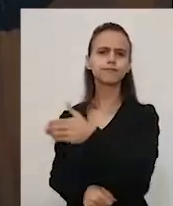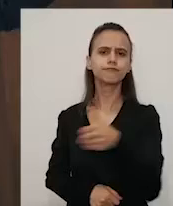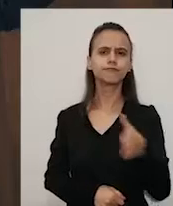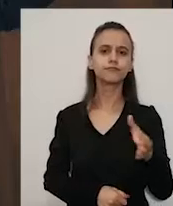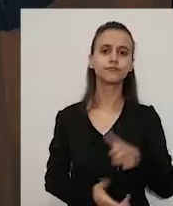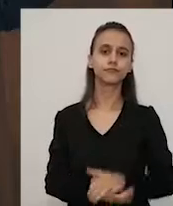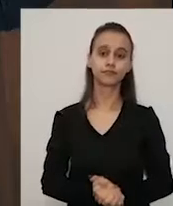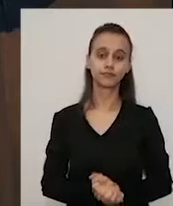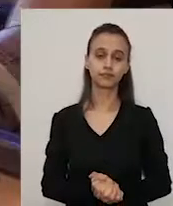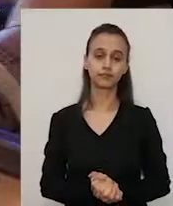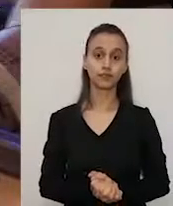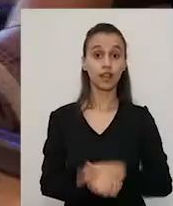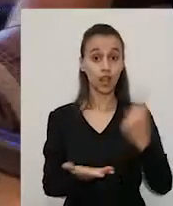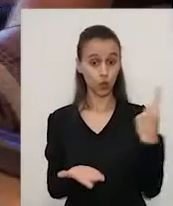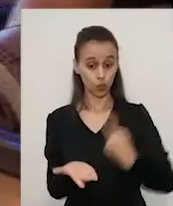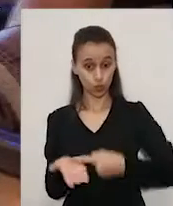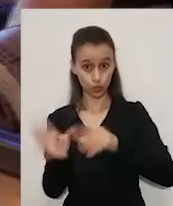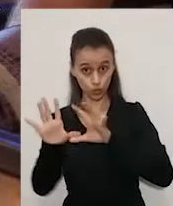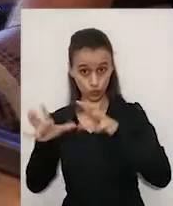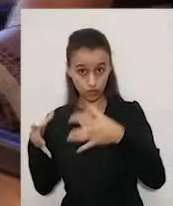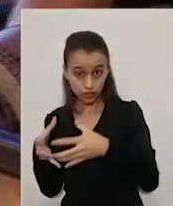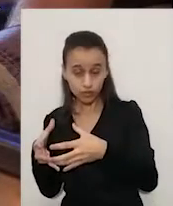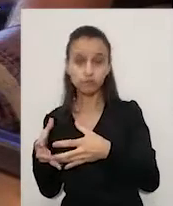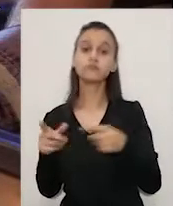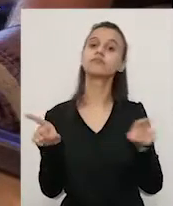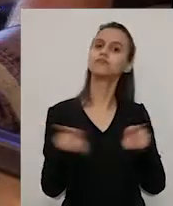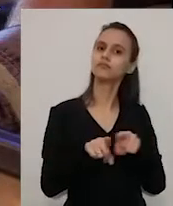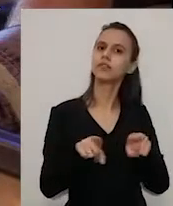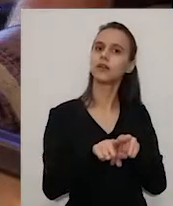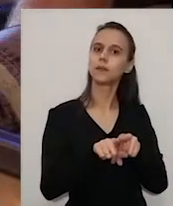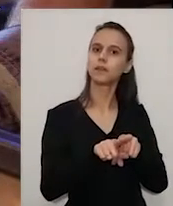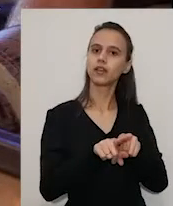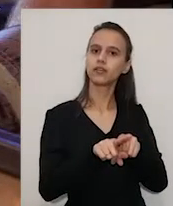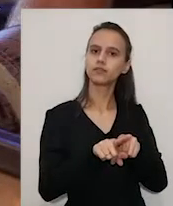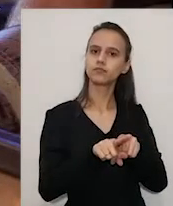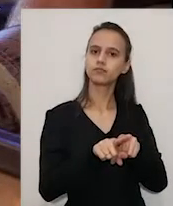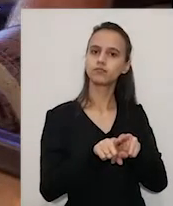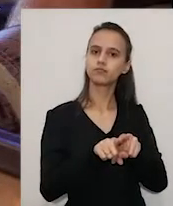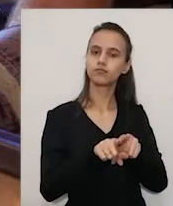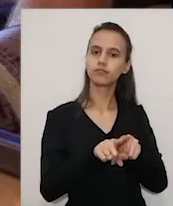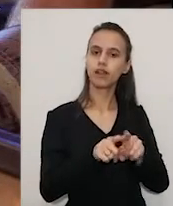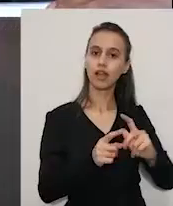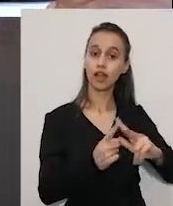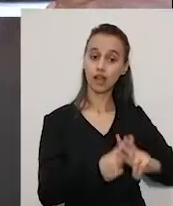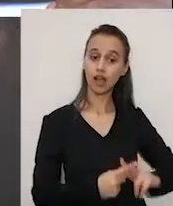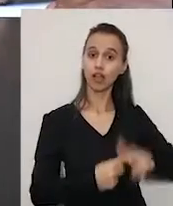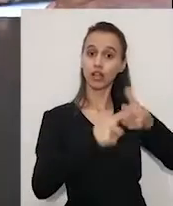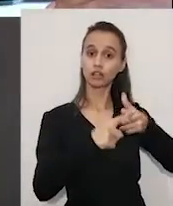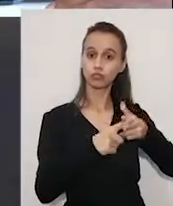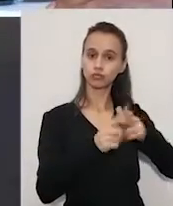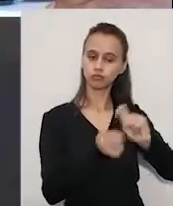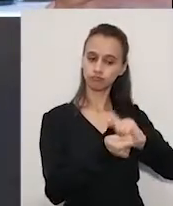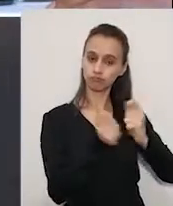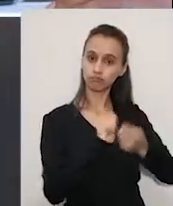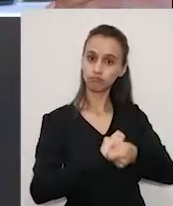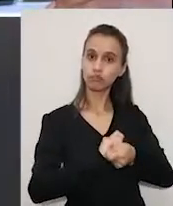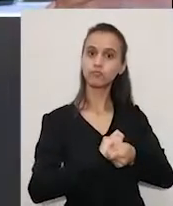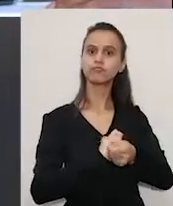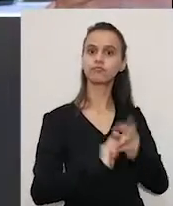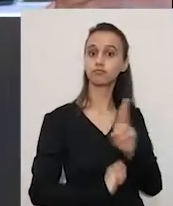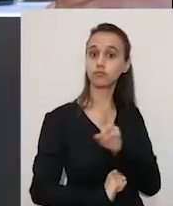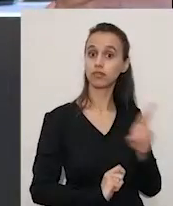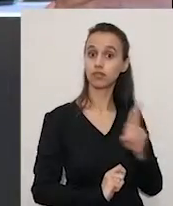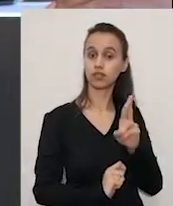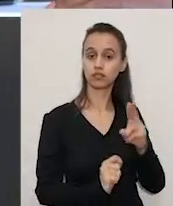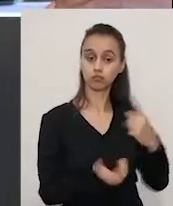os acordos coletivos de trabalho quanto a aplicação do reajuste da convenção coletiva. Só para ter uma ideia,